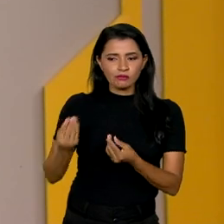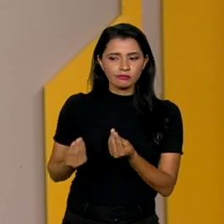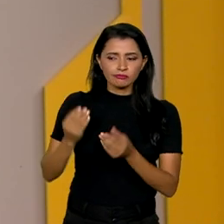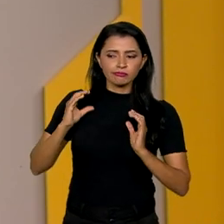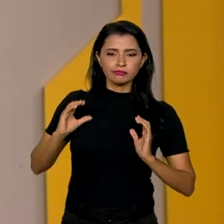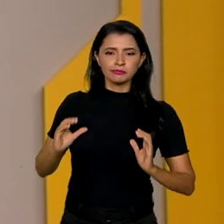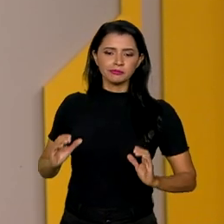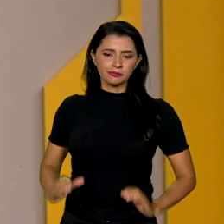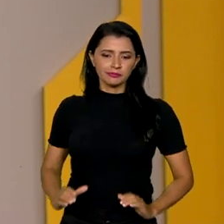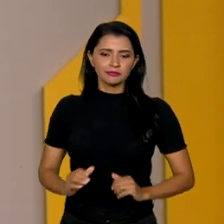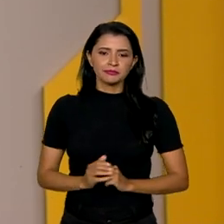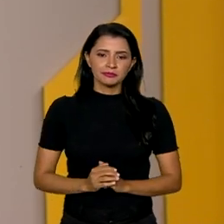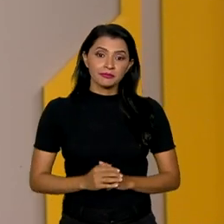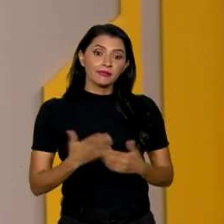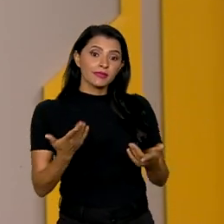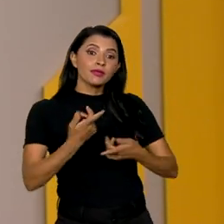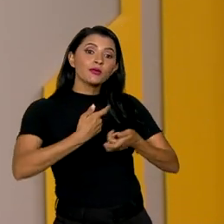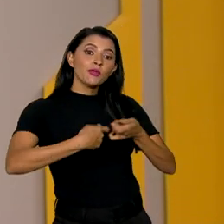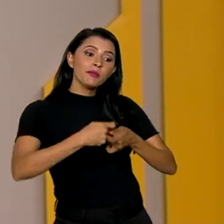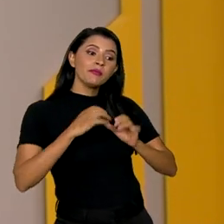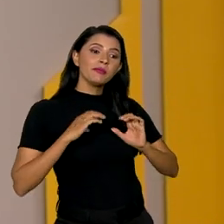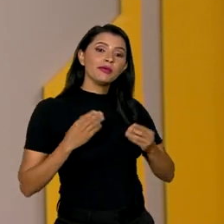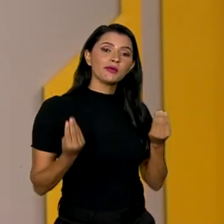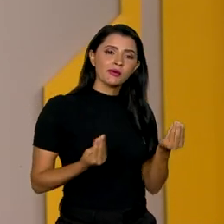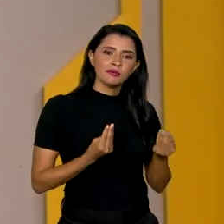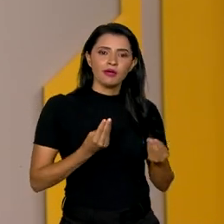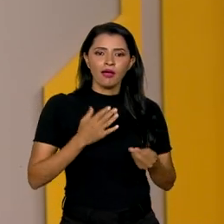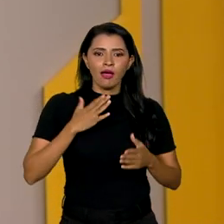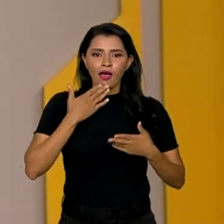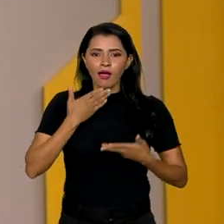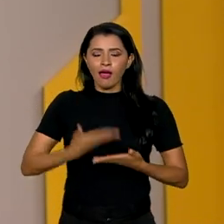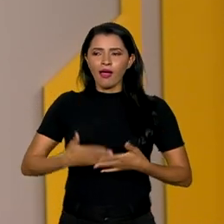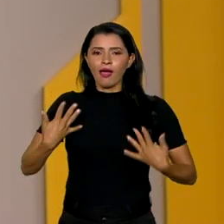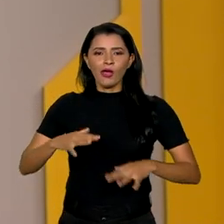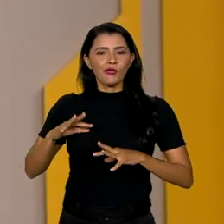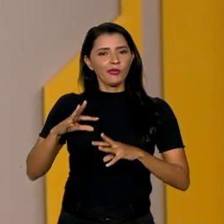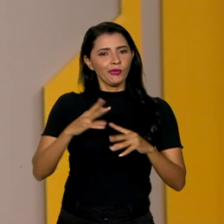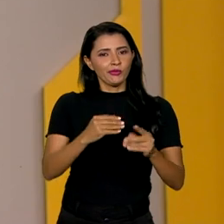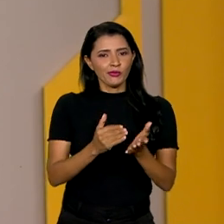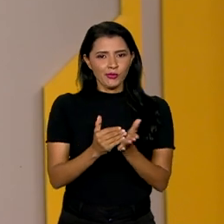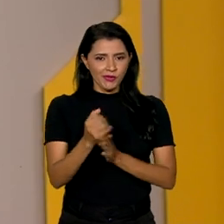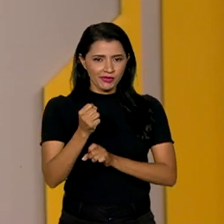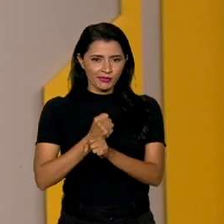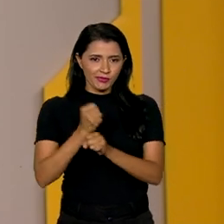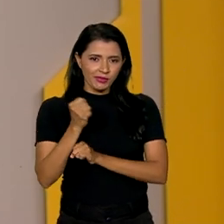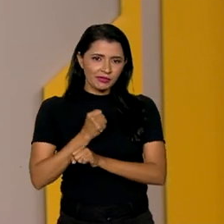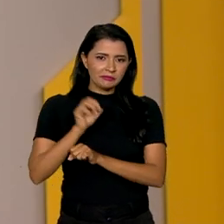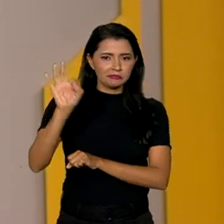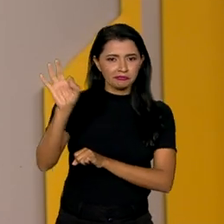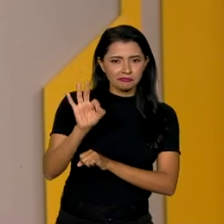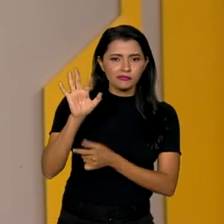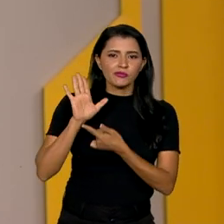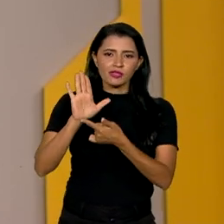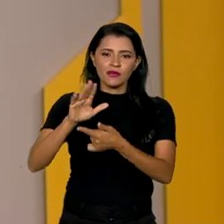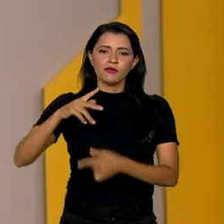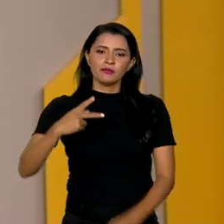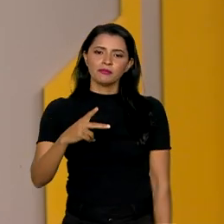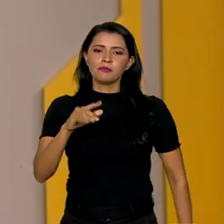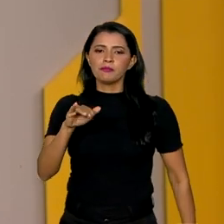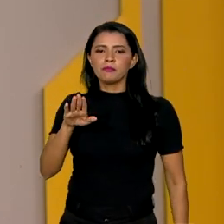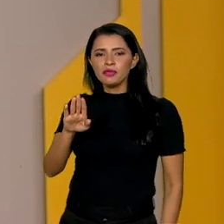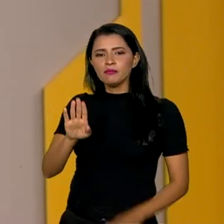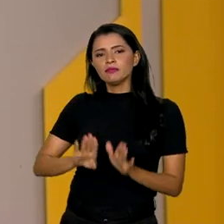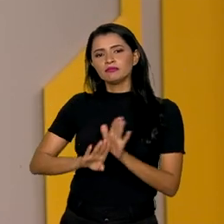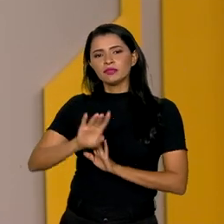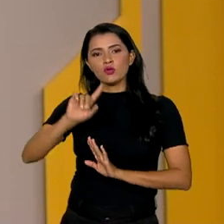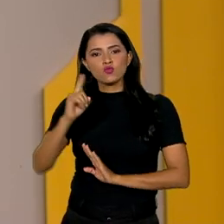E o comportamento da economia está surpreendendo a todos. No começo do ano, as previsões indicavam que o PIB iria crescer